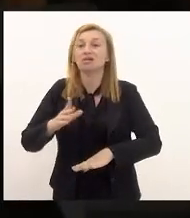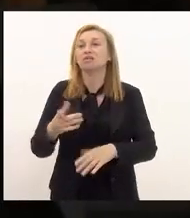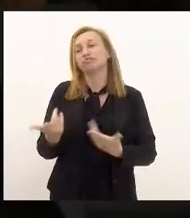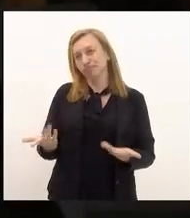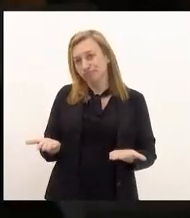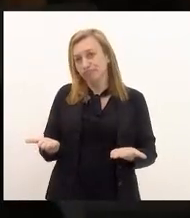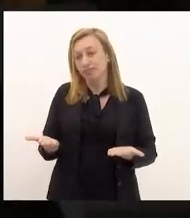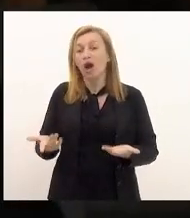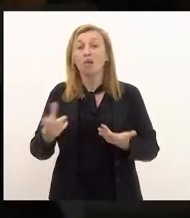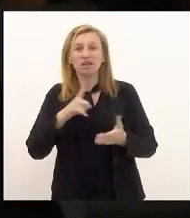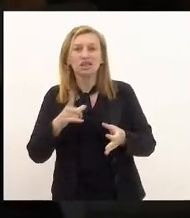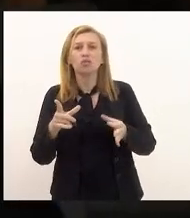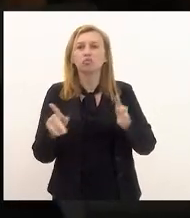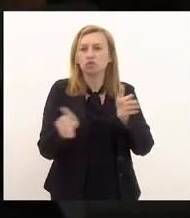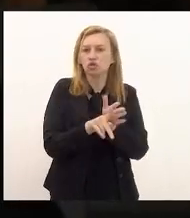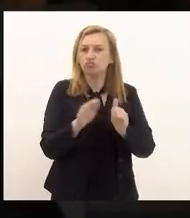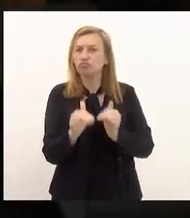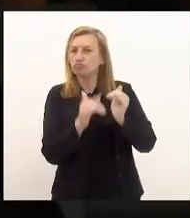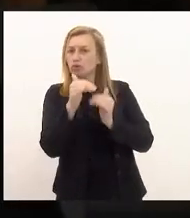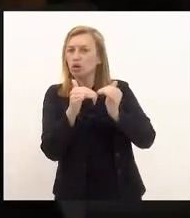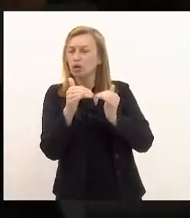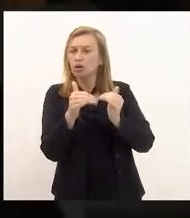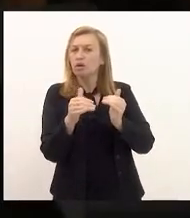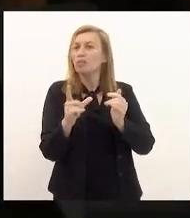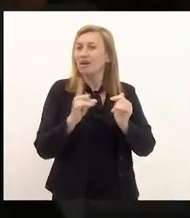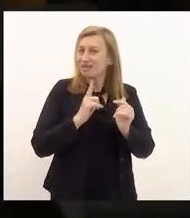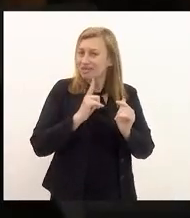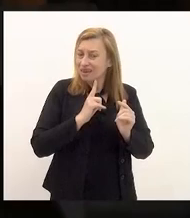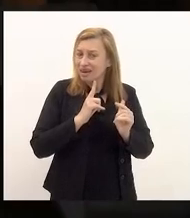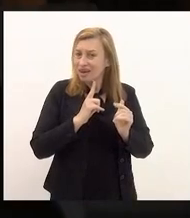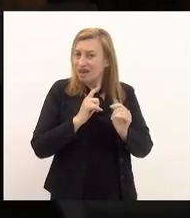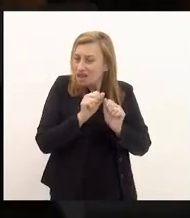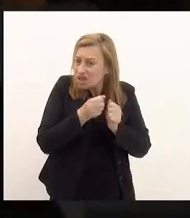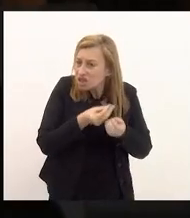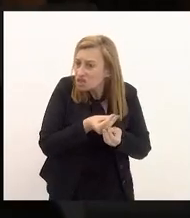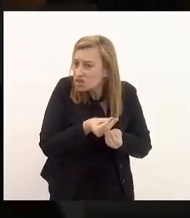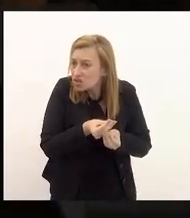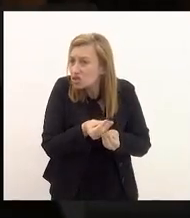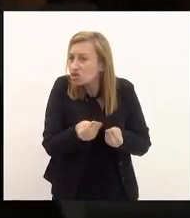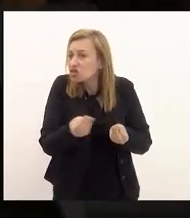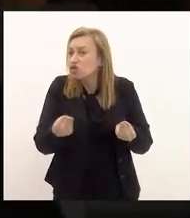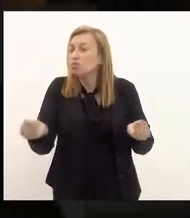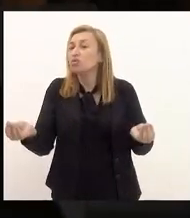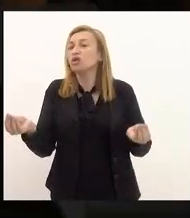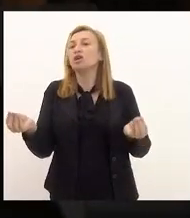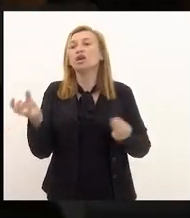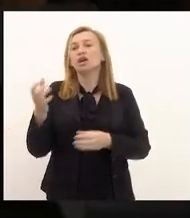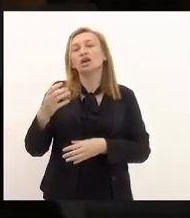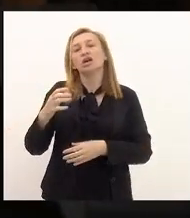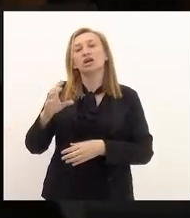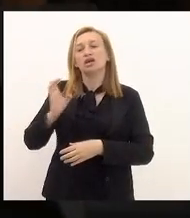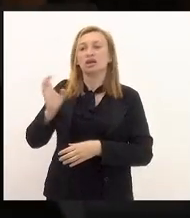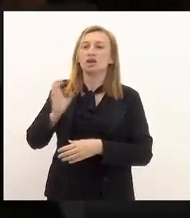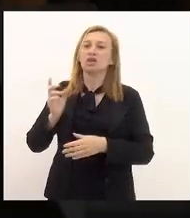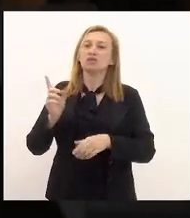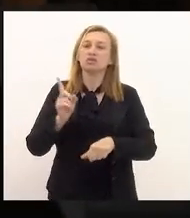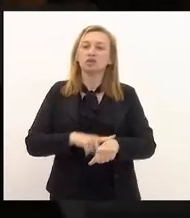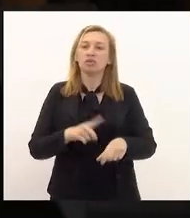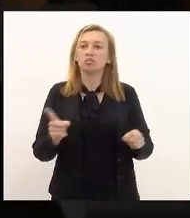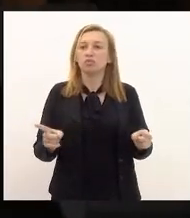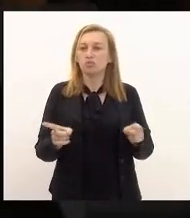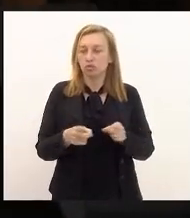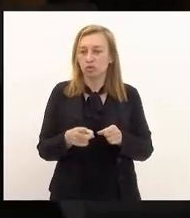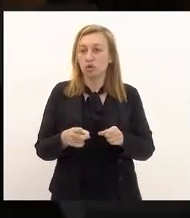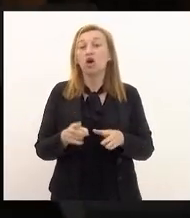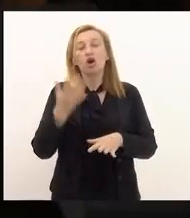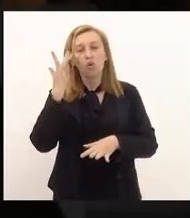para ter um projeto de desenvolvimento para gerar e distribuir riquezas do ponto de vista do médio e longo prazo por isso eu